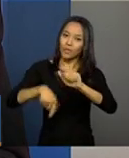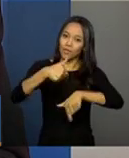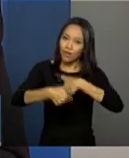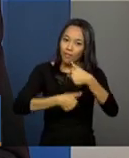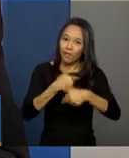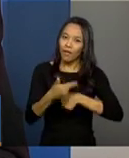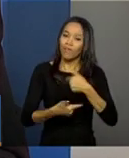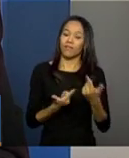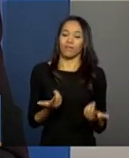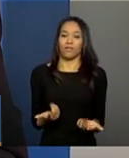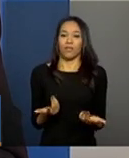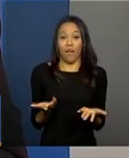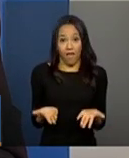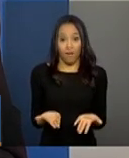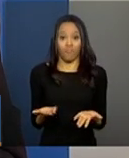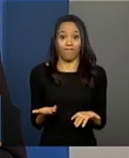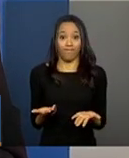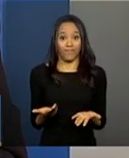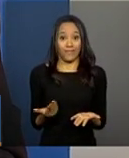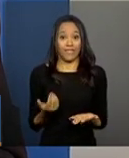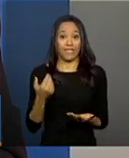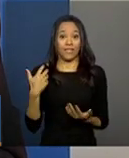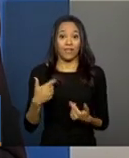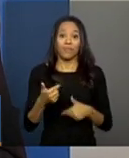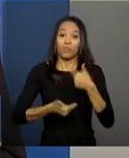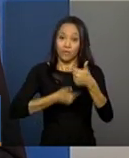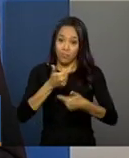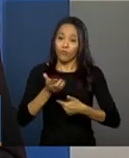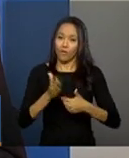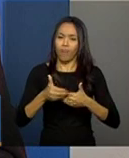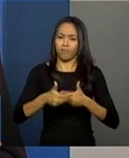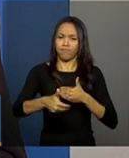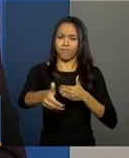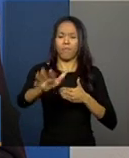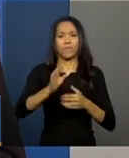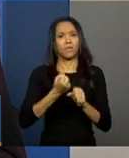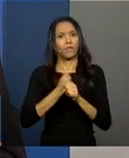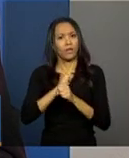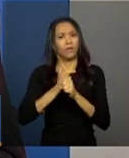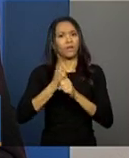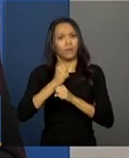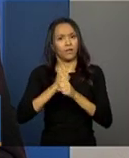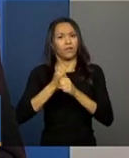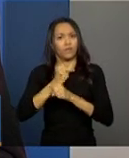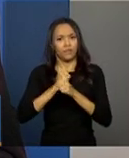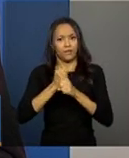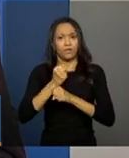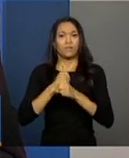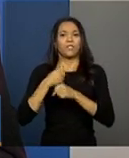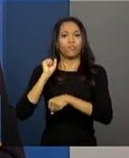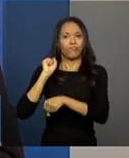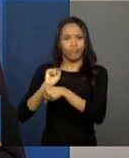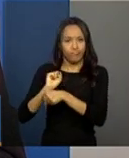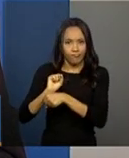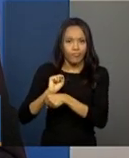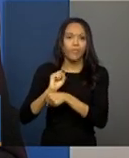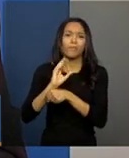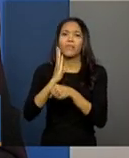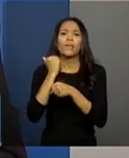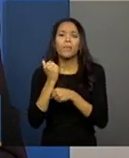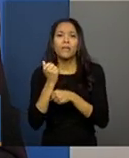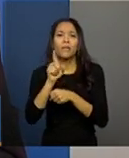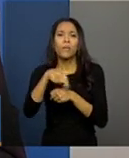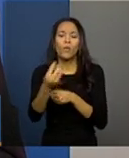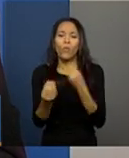um trabalho de, apesar de dois anos estar funcionando, mas são vários anos de acúmulo do MDS, de como funciona